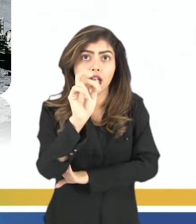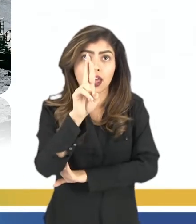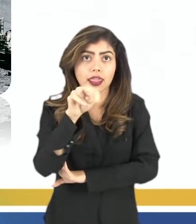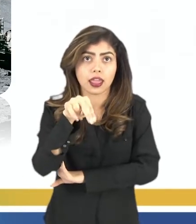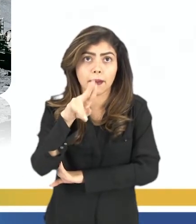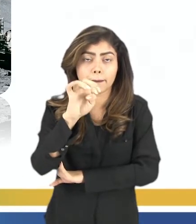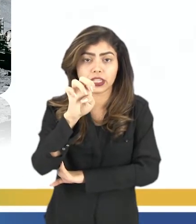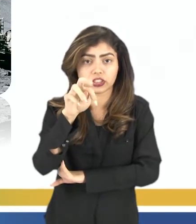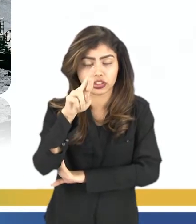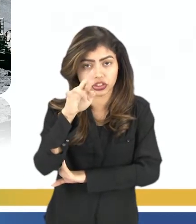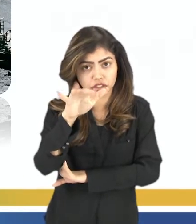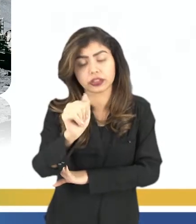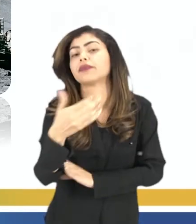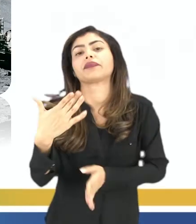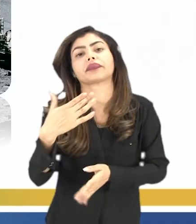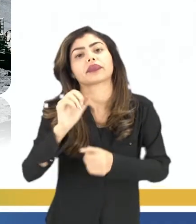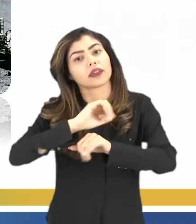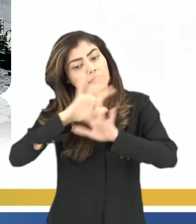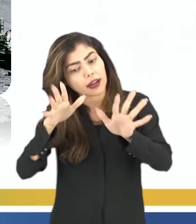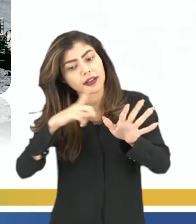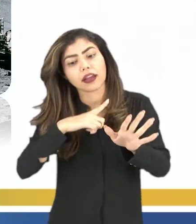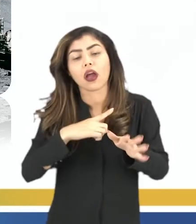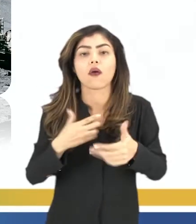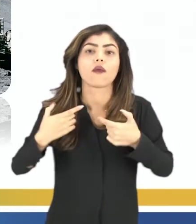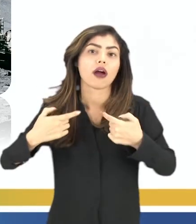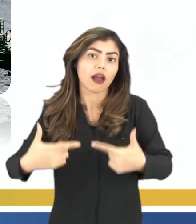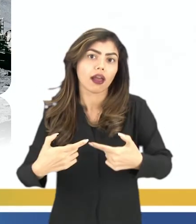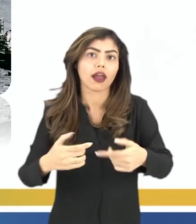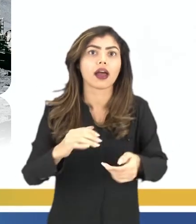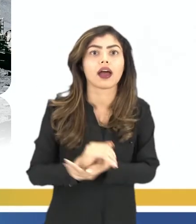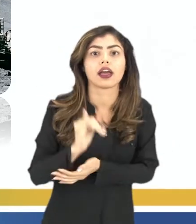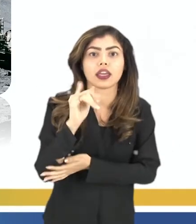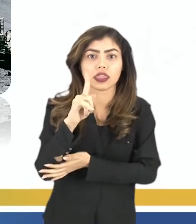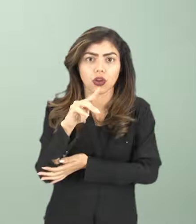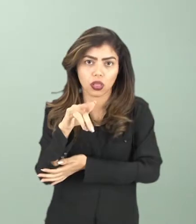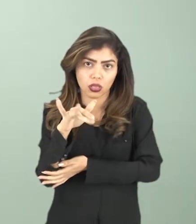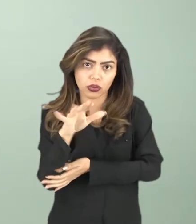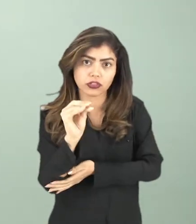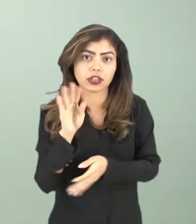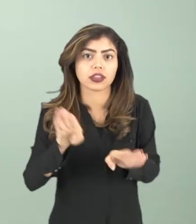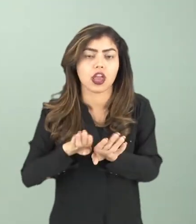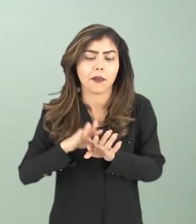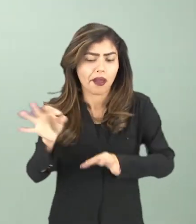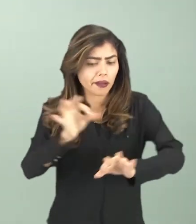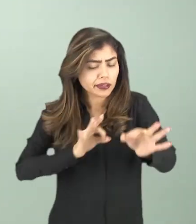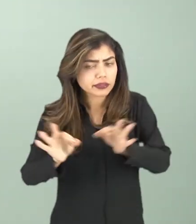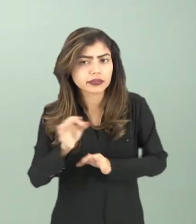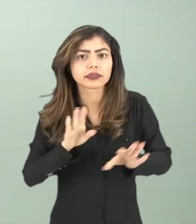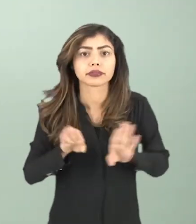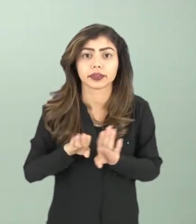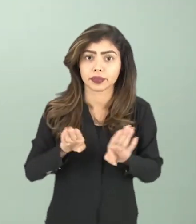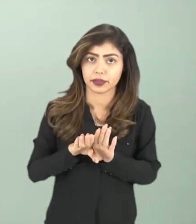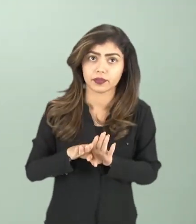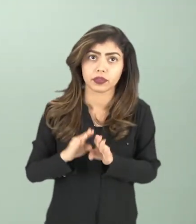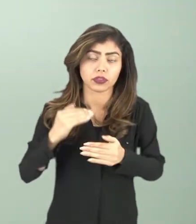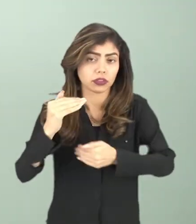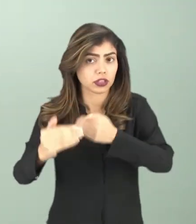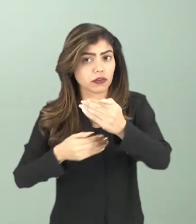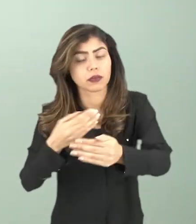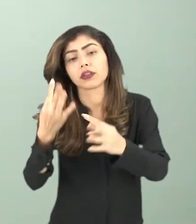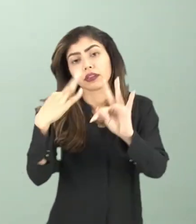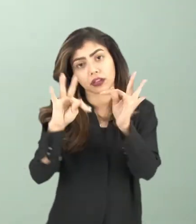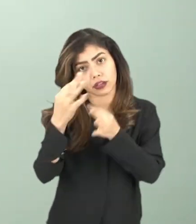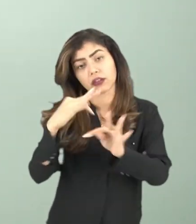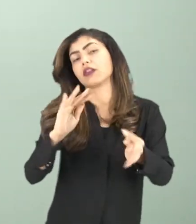Claro, que, como eu disse para vocês, é uma guerra ideológica, mas, as pessoas estão se preparando. Então, como o desenvolvimento